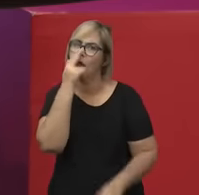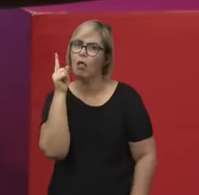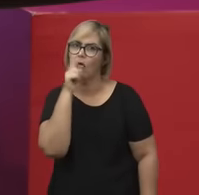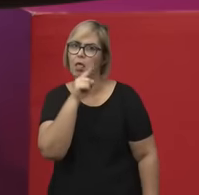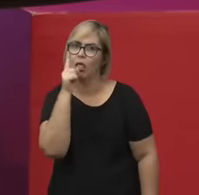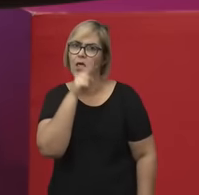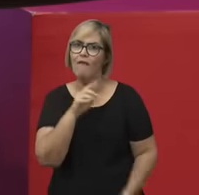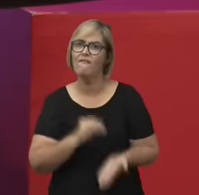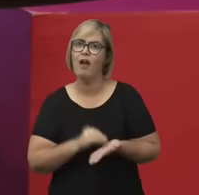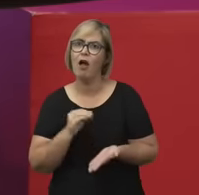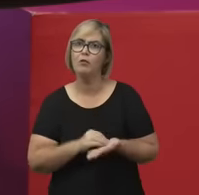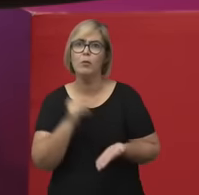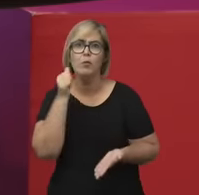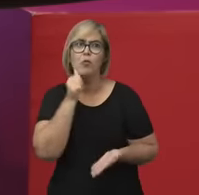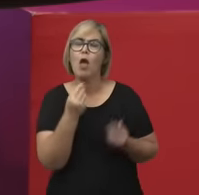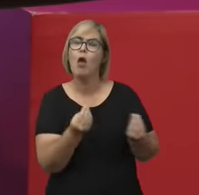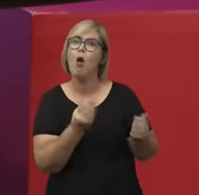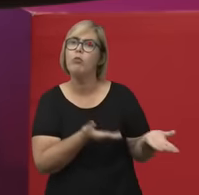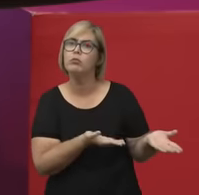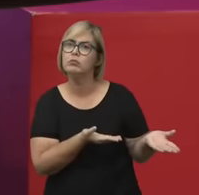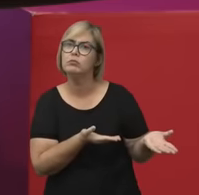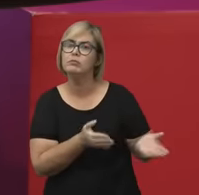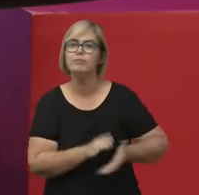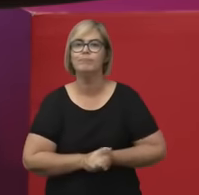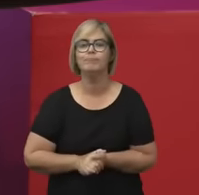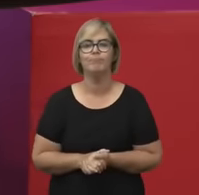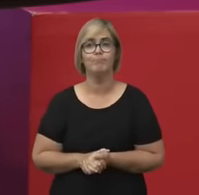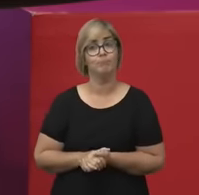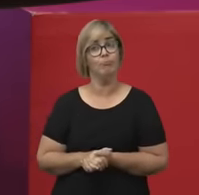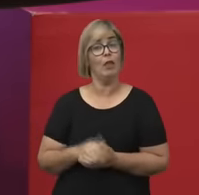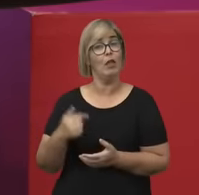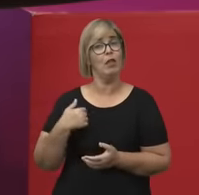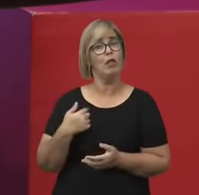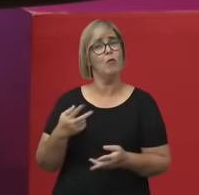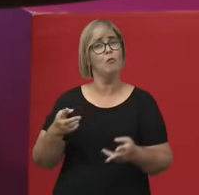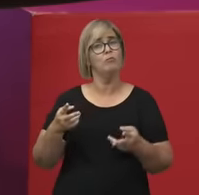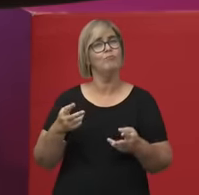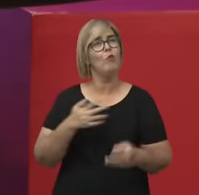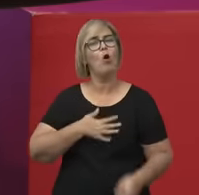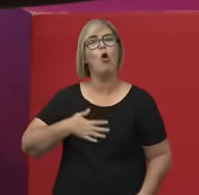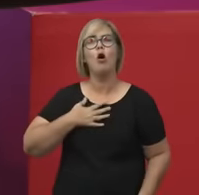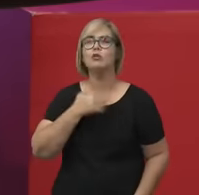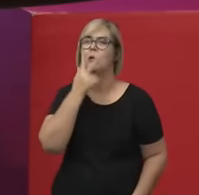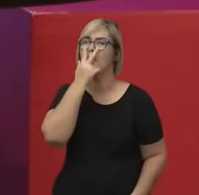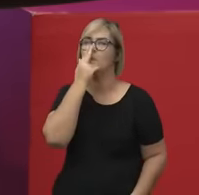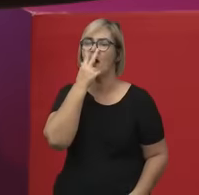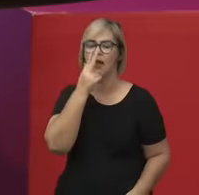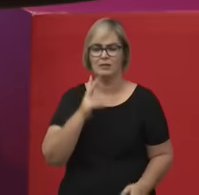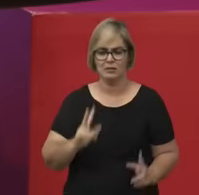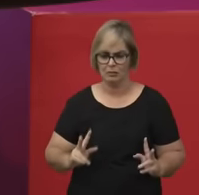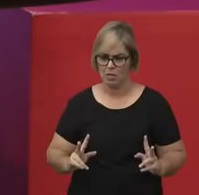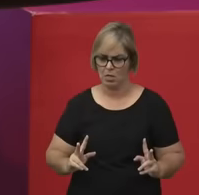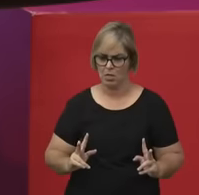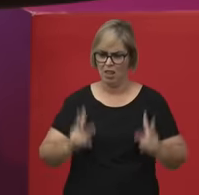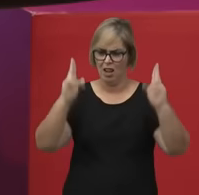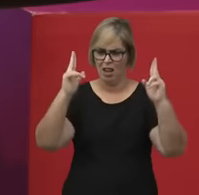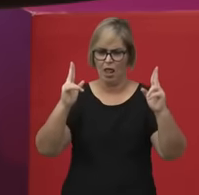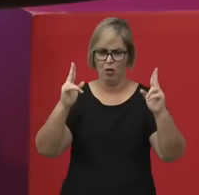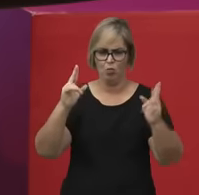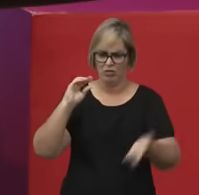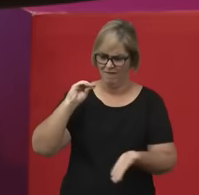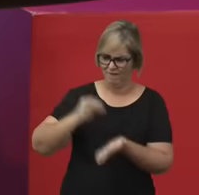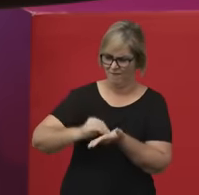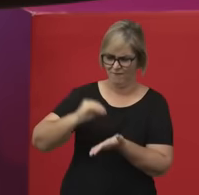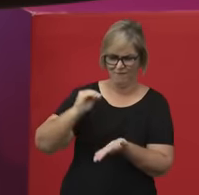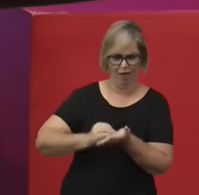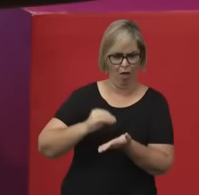E aí, eu gosto dessa expressão, lacuna de dados de gênero. Essa expressão é muito importante porque